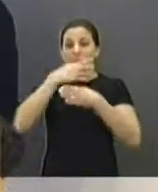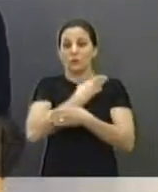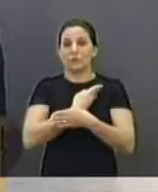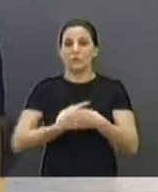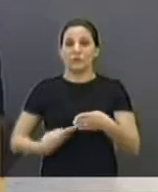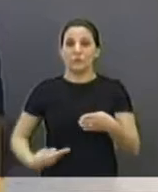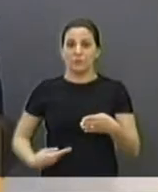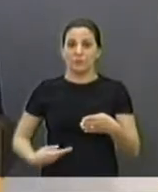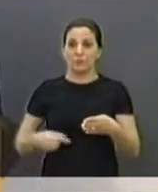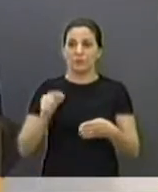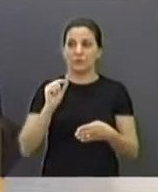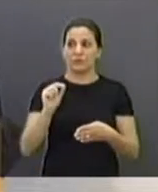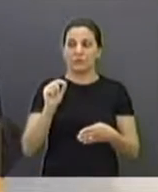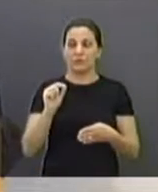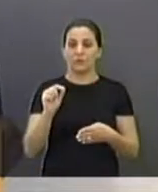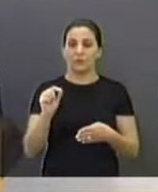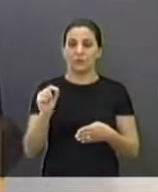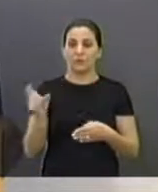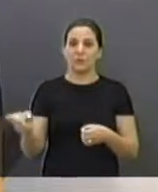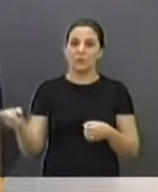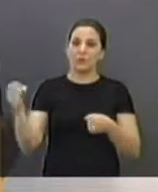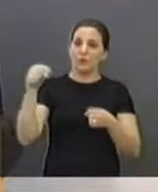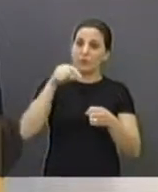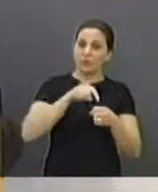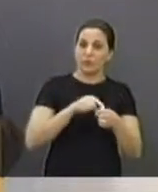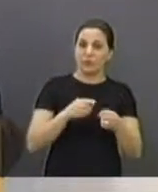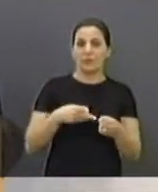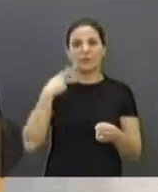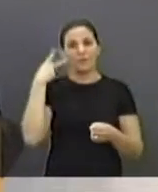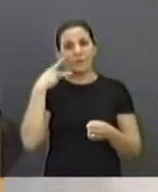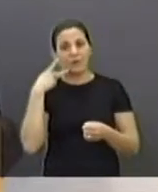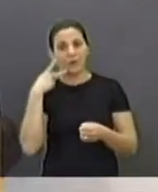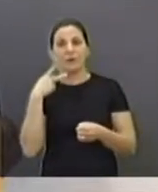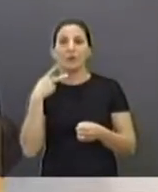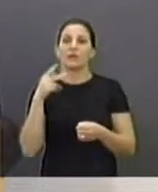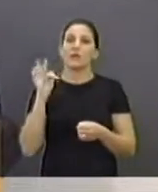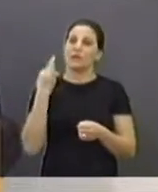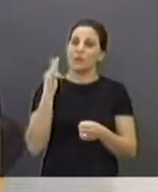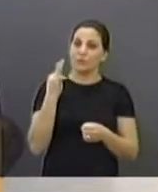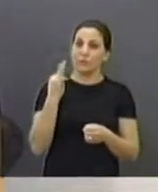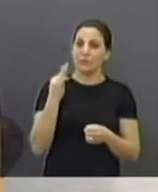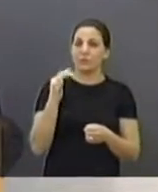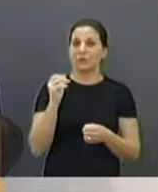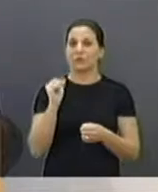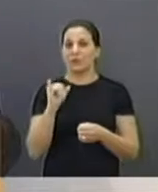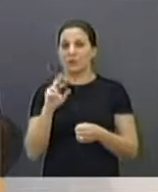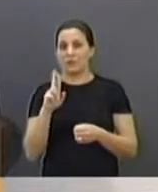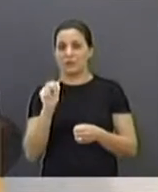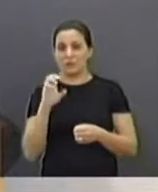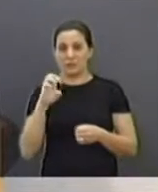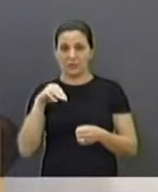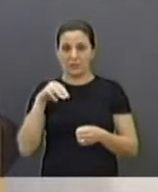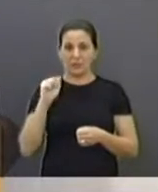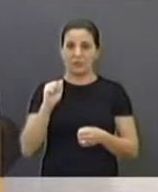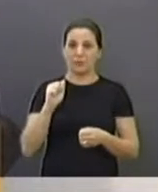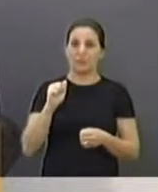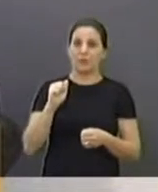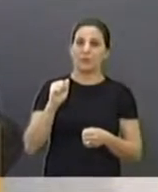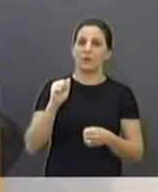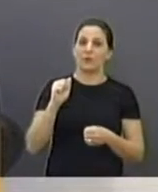eu, quando vim aqui, doutor Helder, comentar alguma coisa da Fundação Iracema Nogueira Alves Afungota,